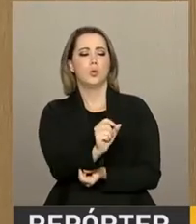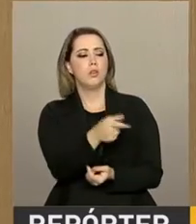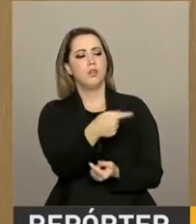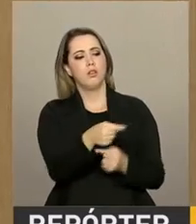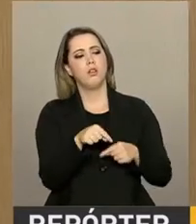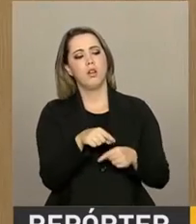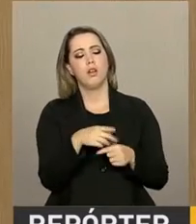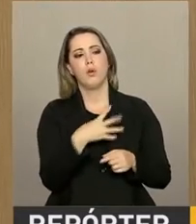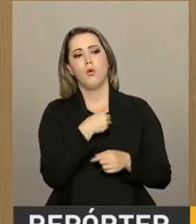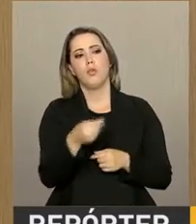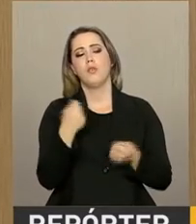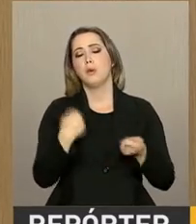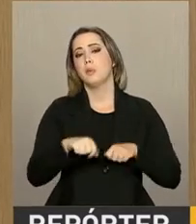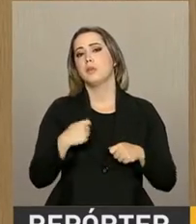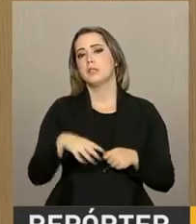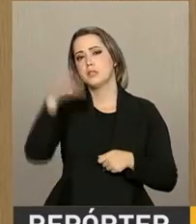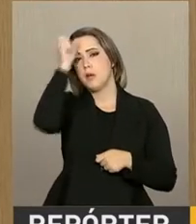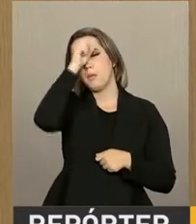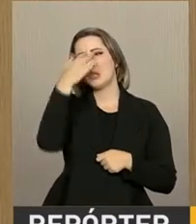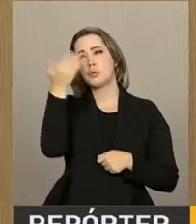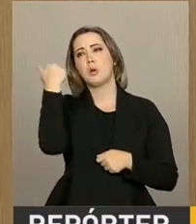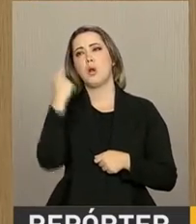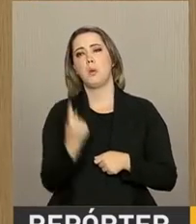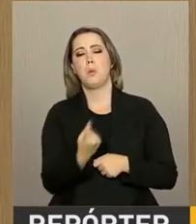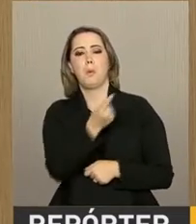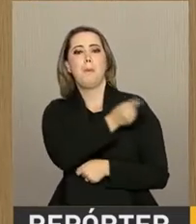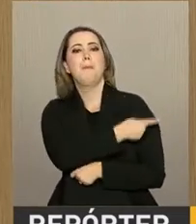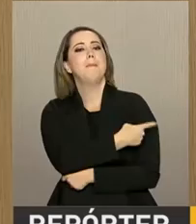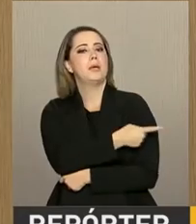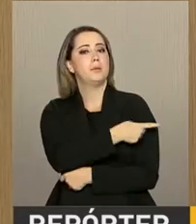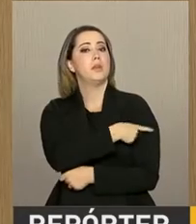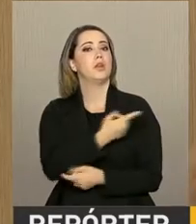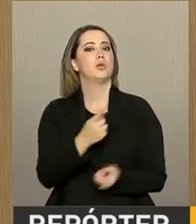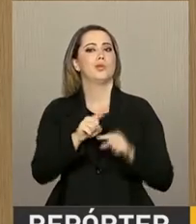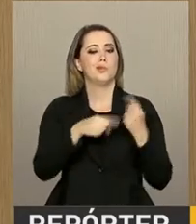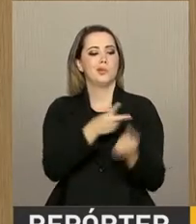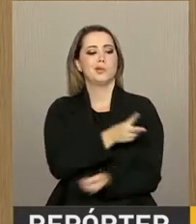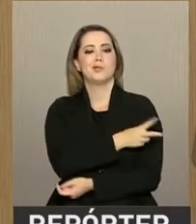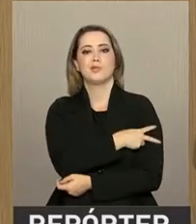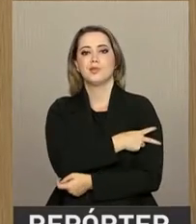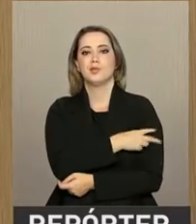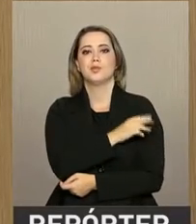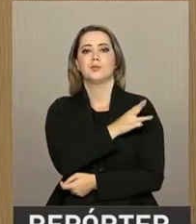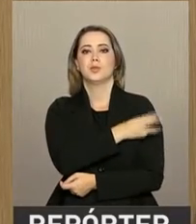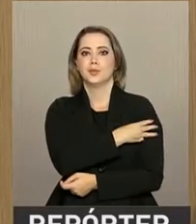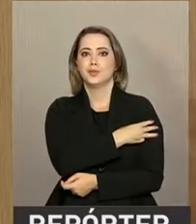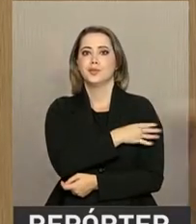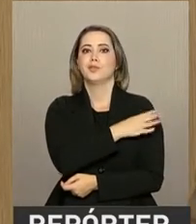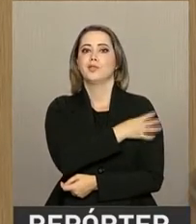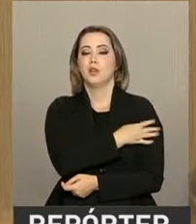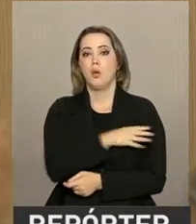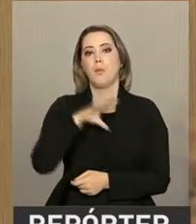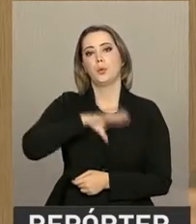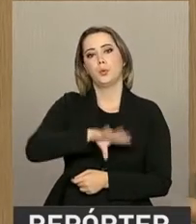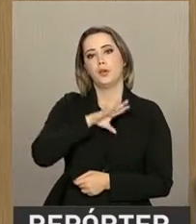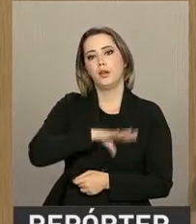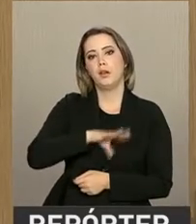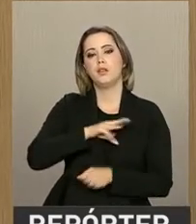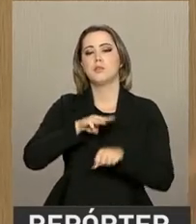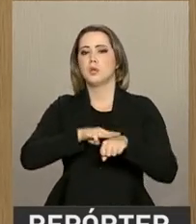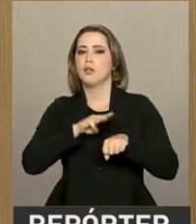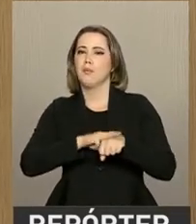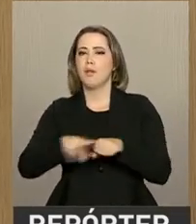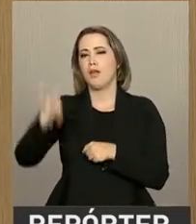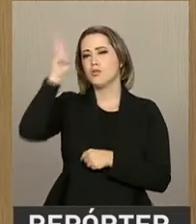seu filho deveria aprender lá no primeiro aninho. O que deveria aprender no segundo, no terceiro, em português, em matemática, em história, em geografia,